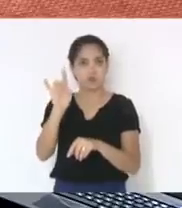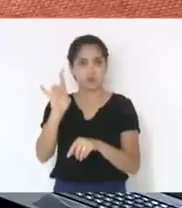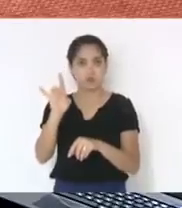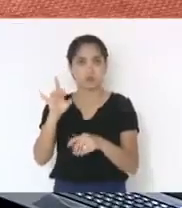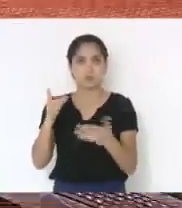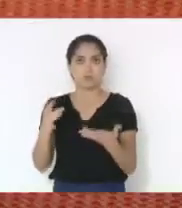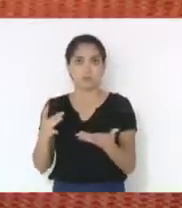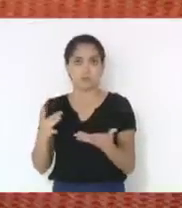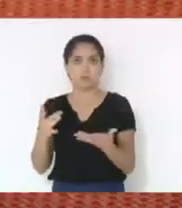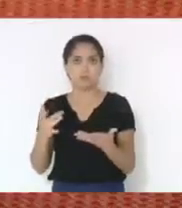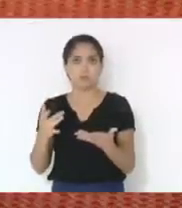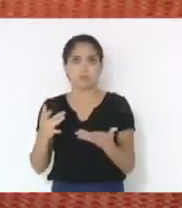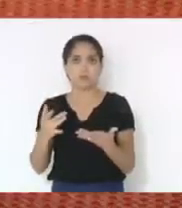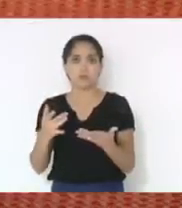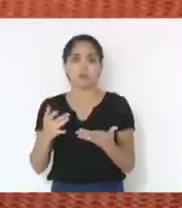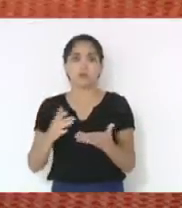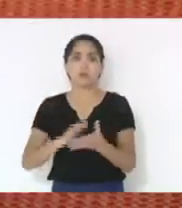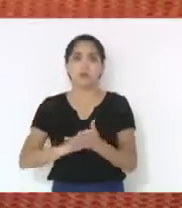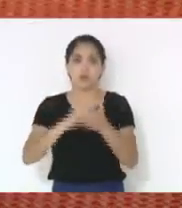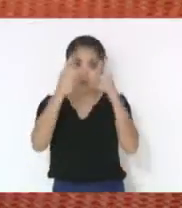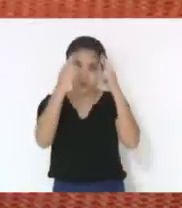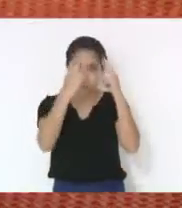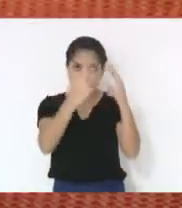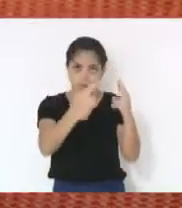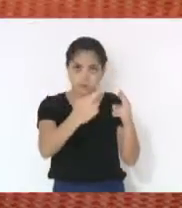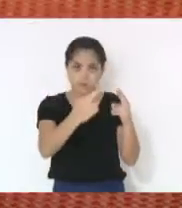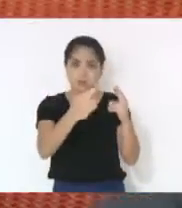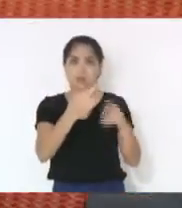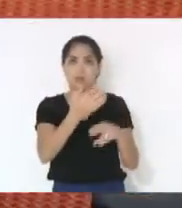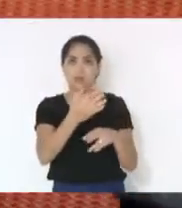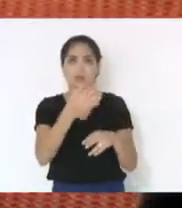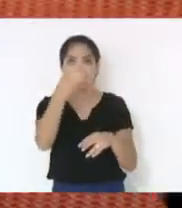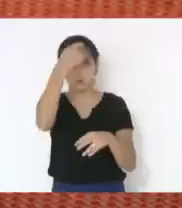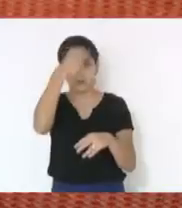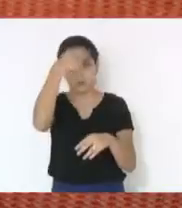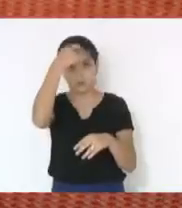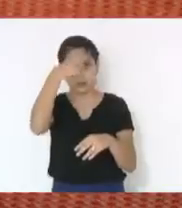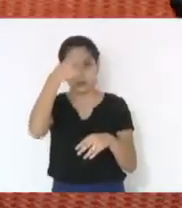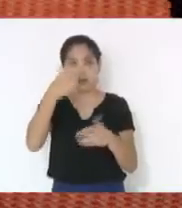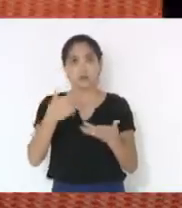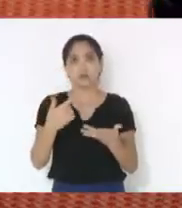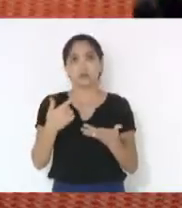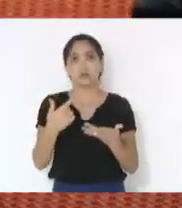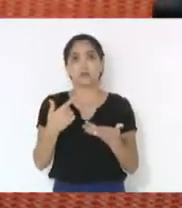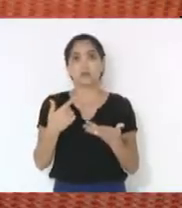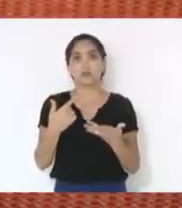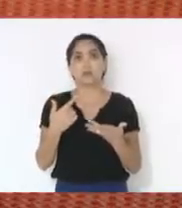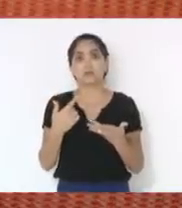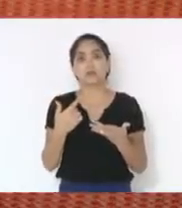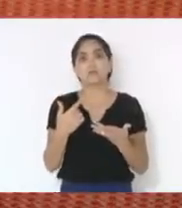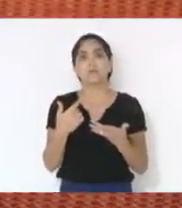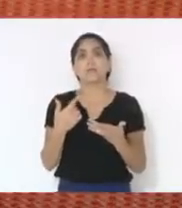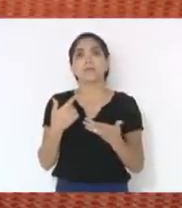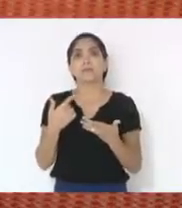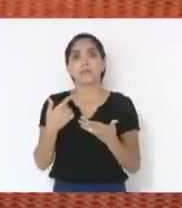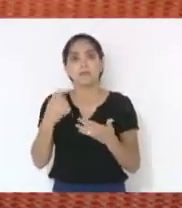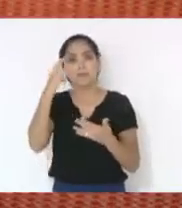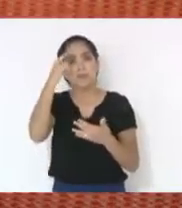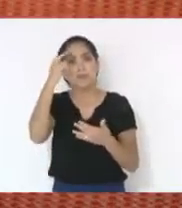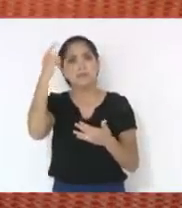eu respeito o meu querido amigo Scudilar, que tem uma brilhante ideia,